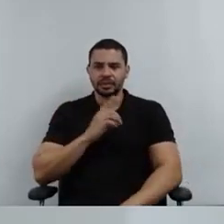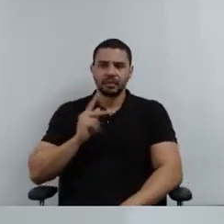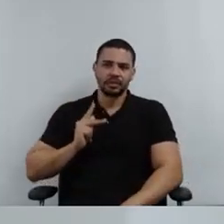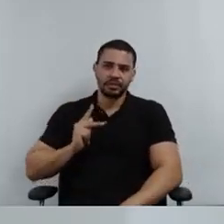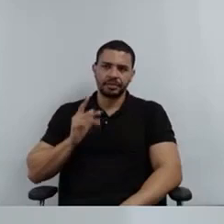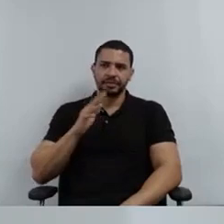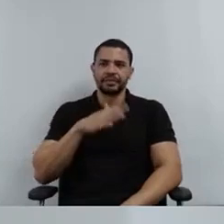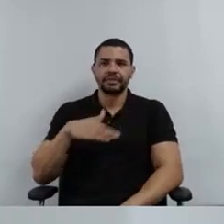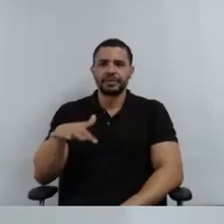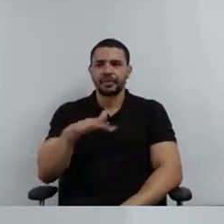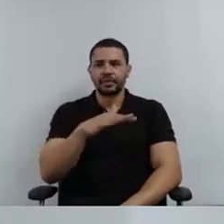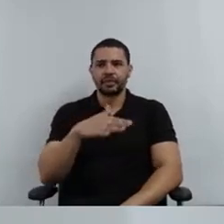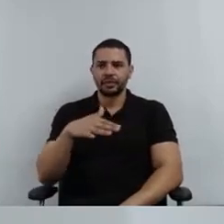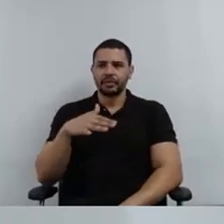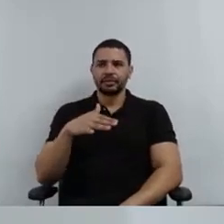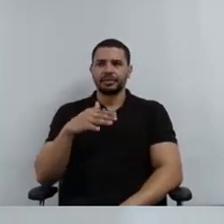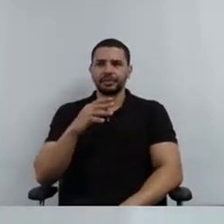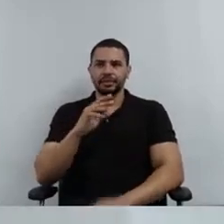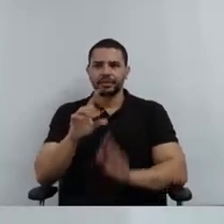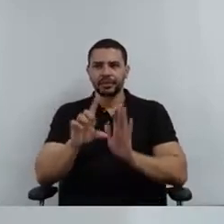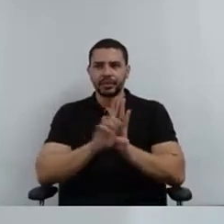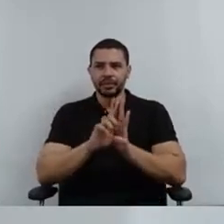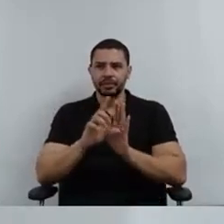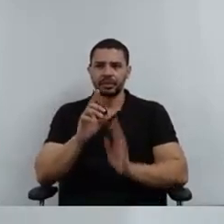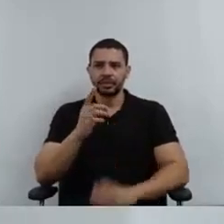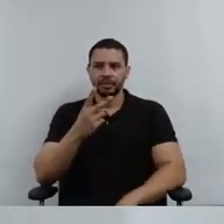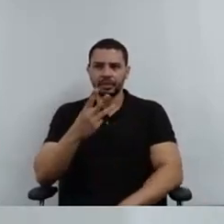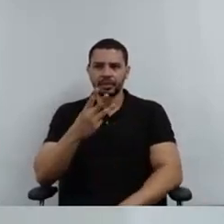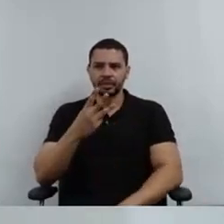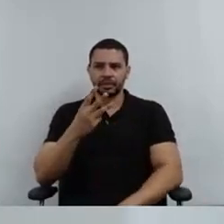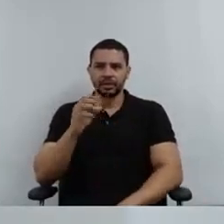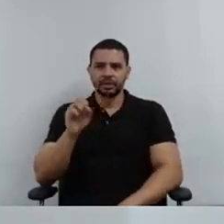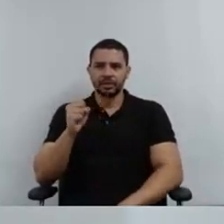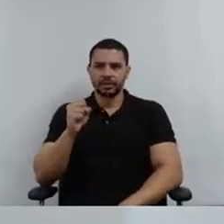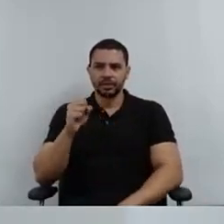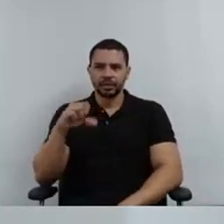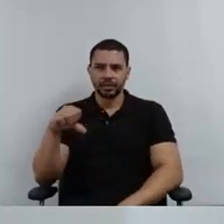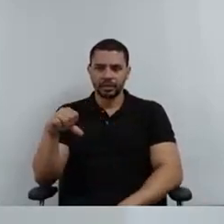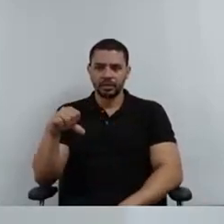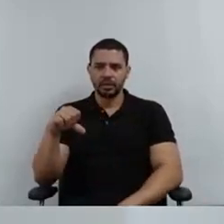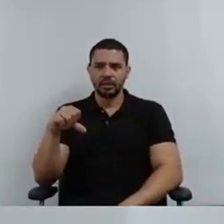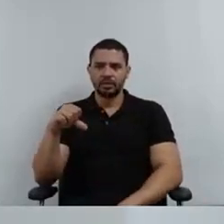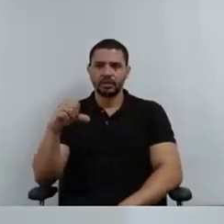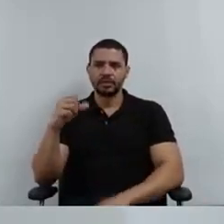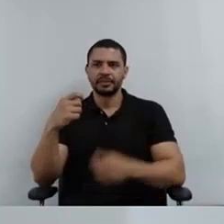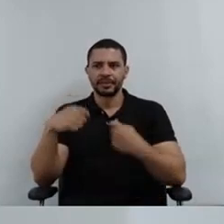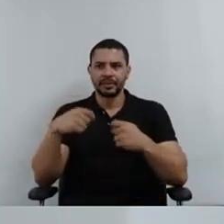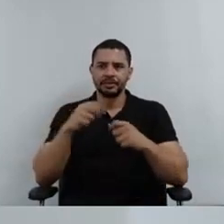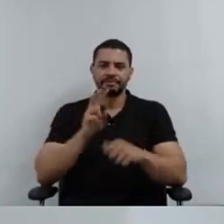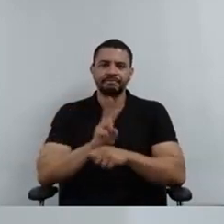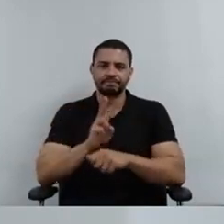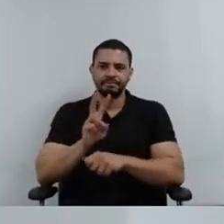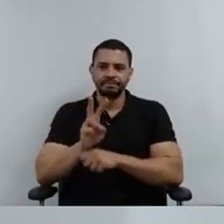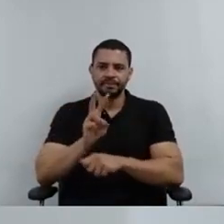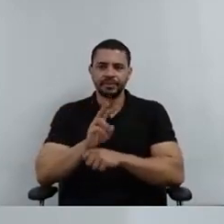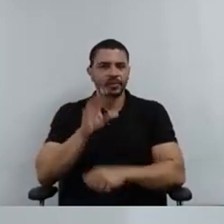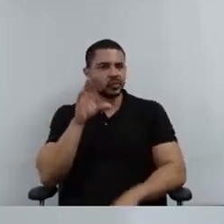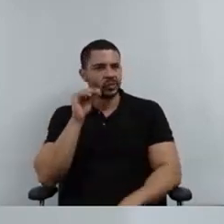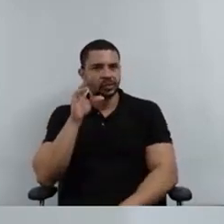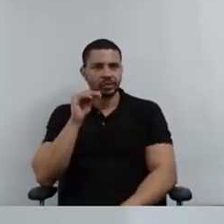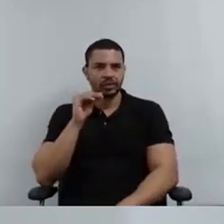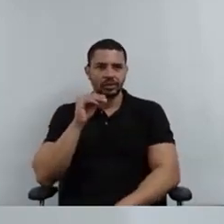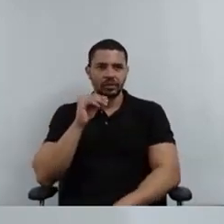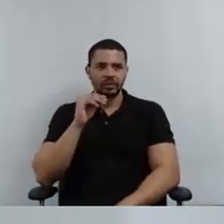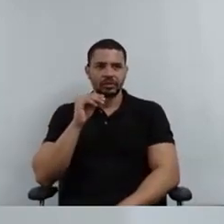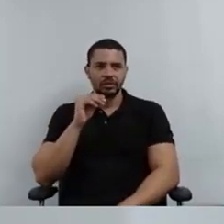colegiado, que no que tange à Lei Complementar 1389 e seus efeitos imediatos sobre a progressão de servidores e servidoras, a ADPESP venceu todos